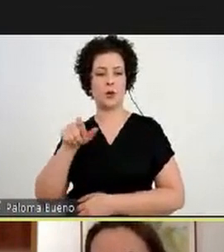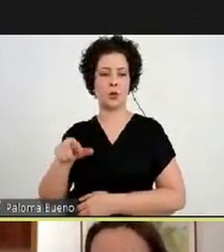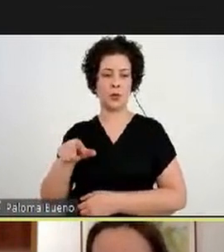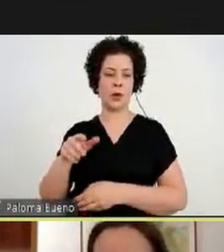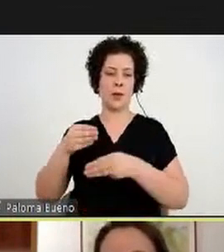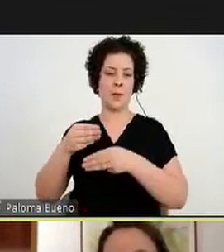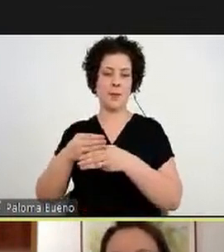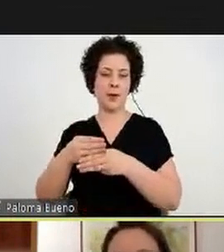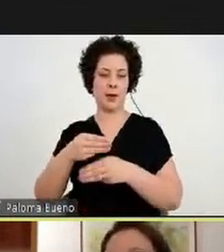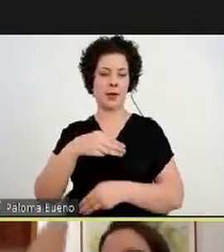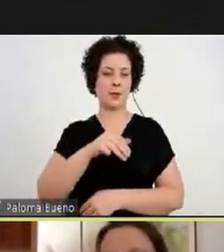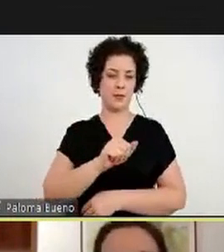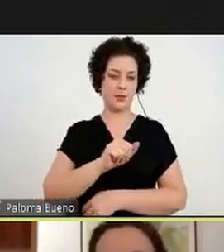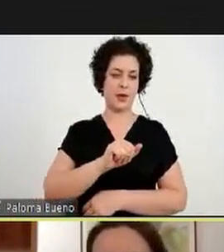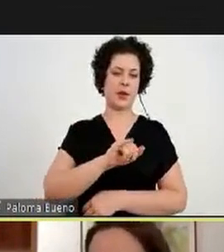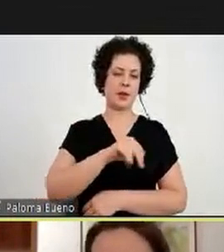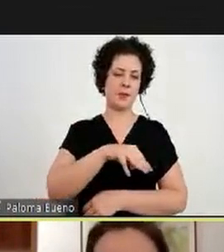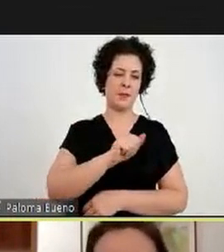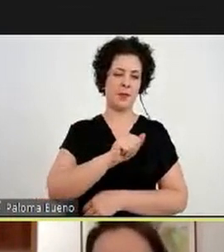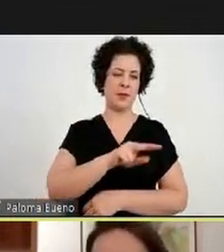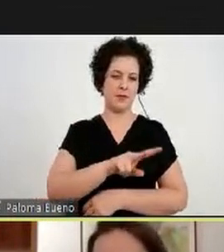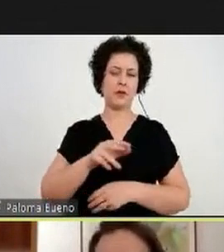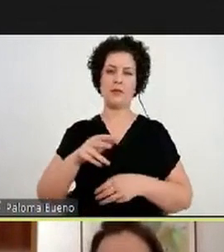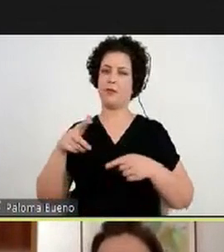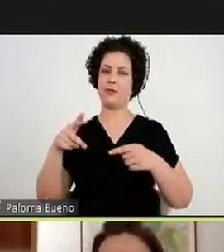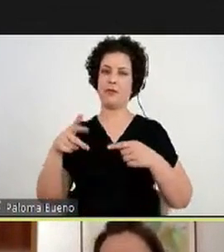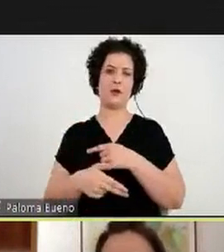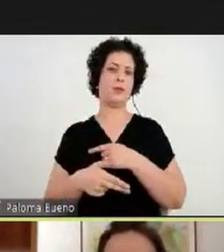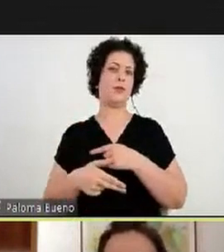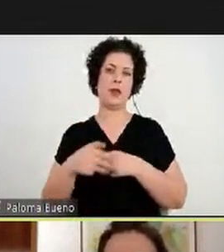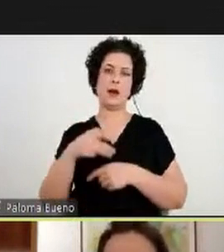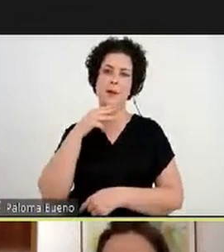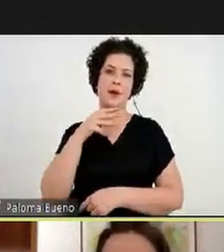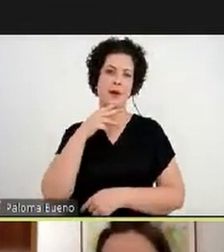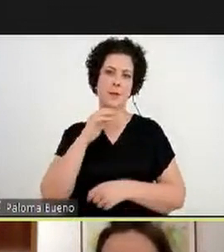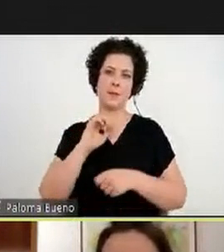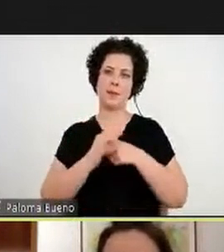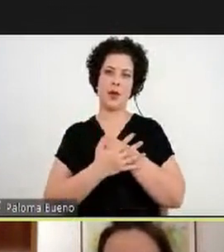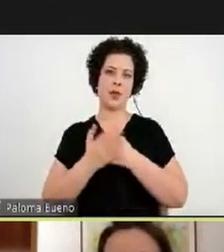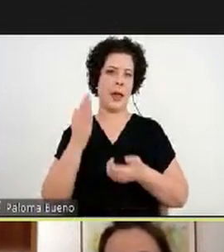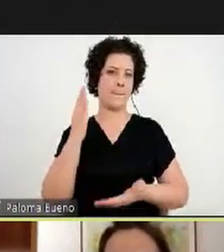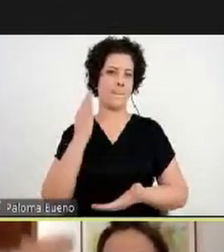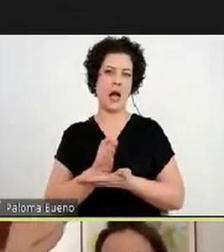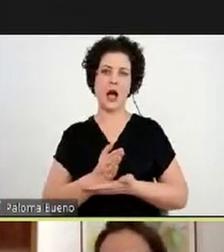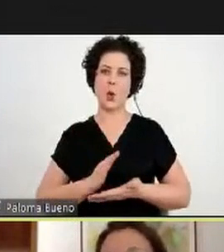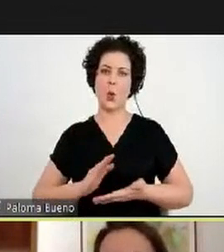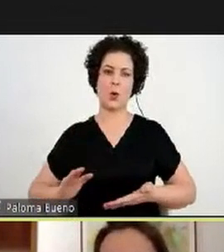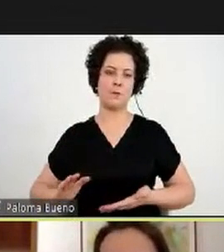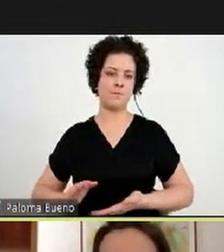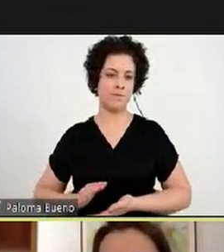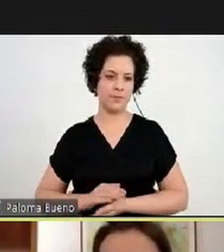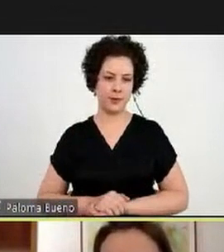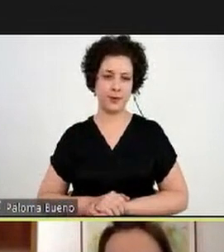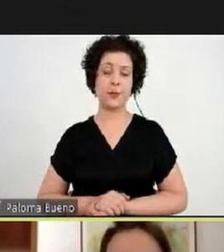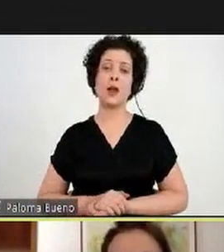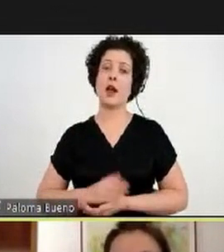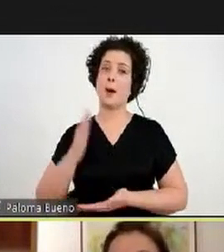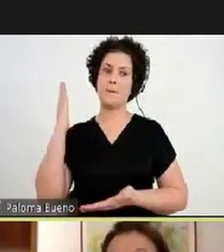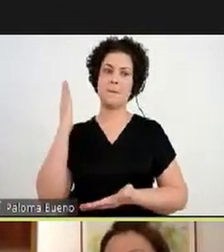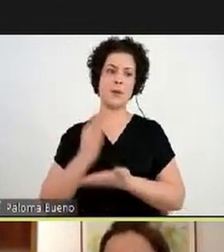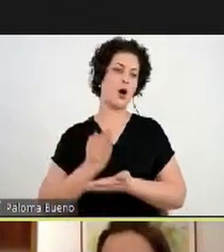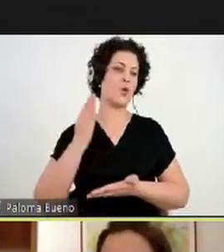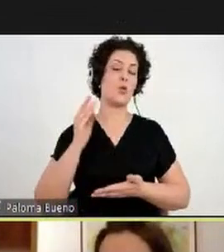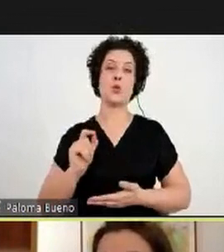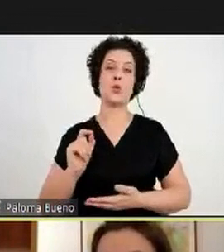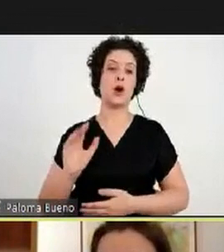Ma e Mavi, que também foi interrompido bruscamente em março pela pandemia, e essa interrupção brusca gerou